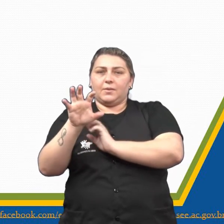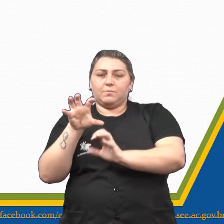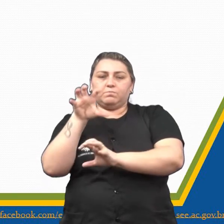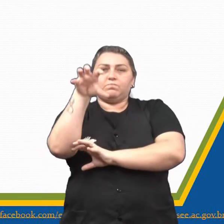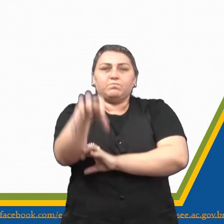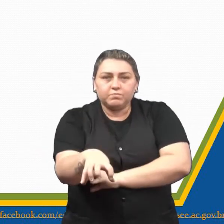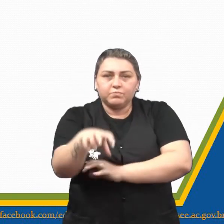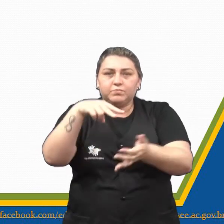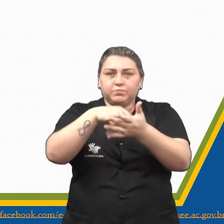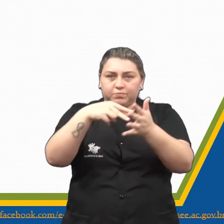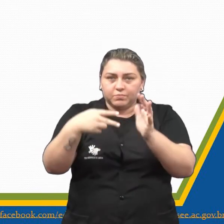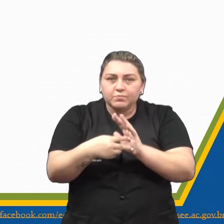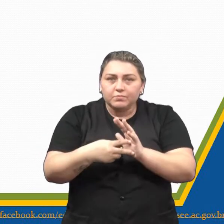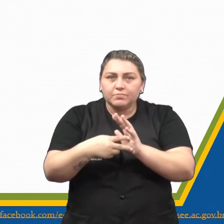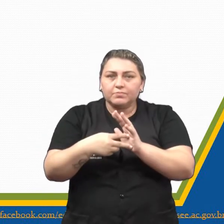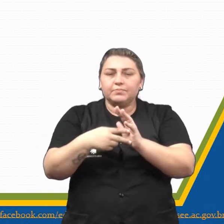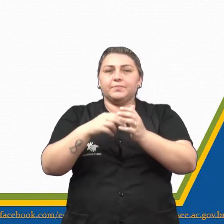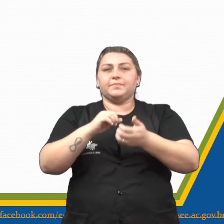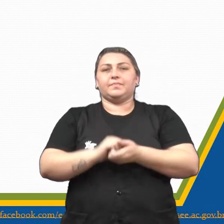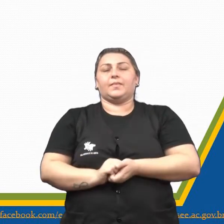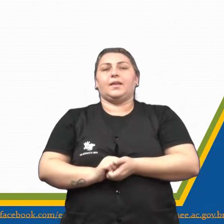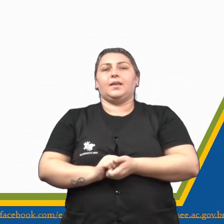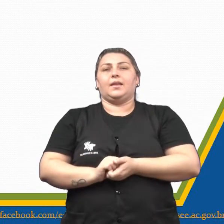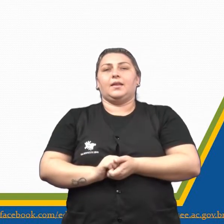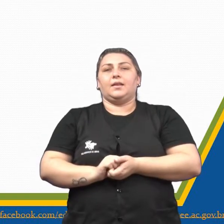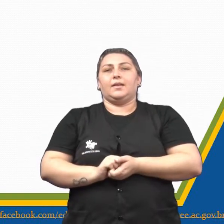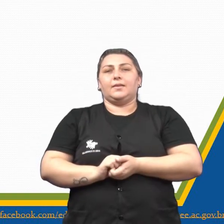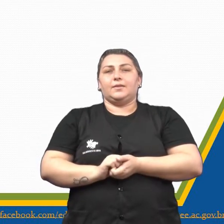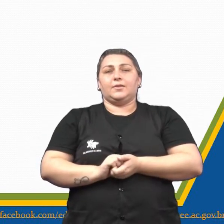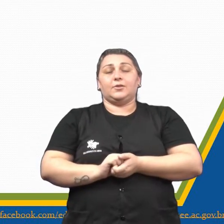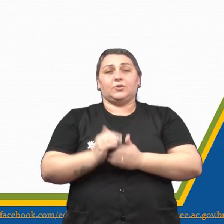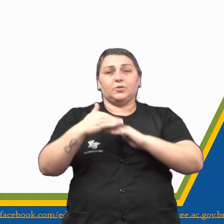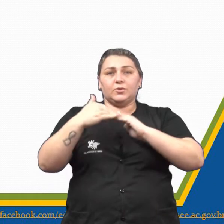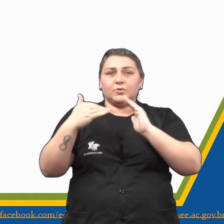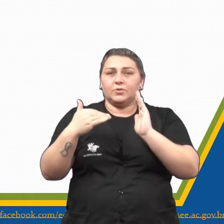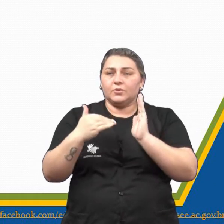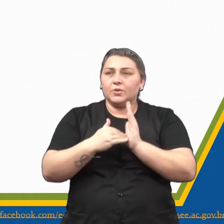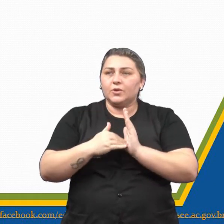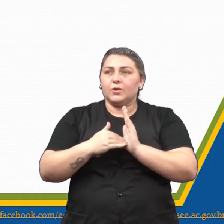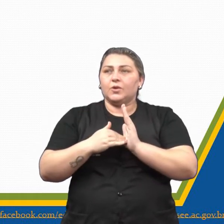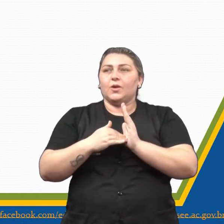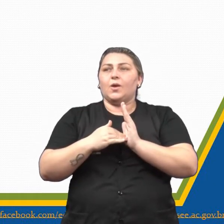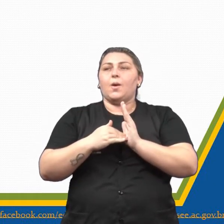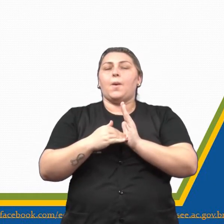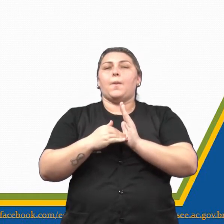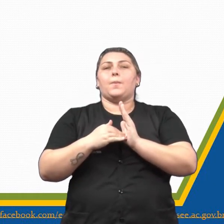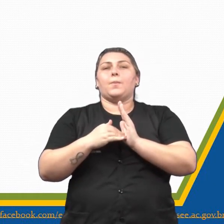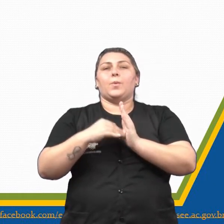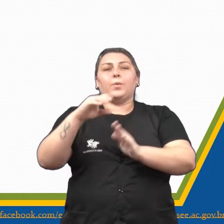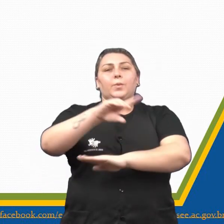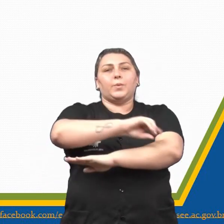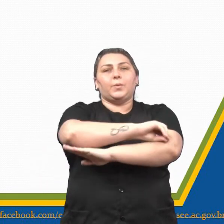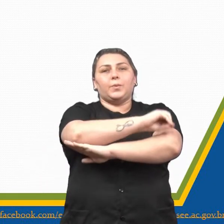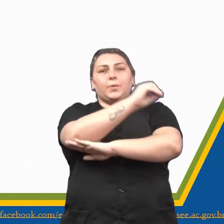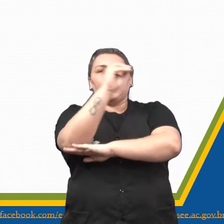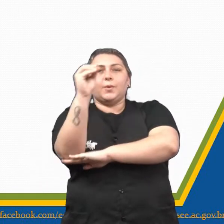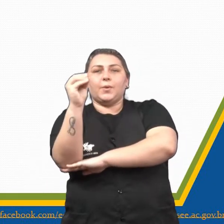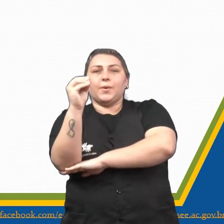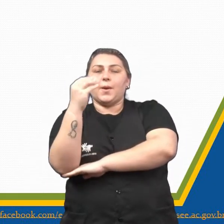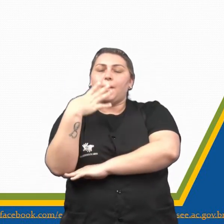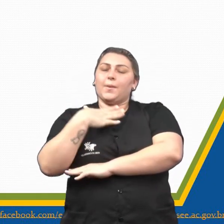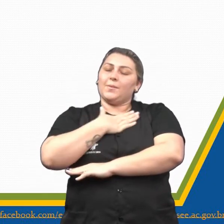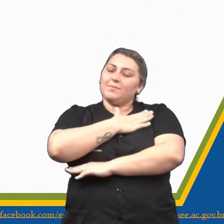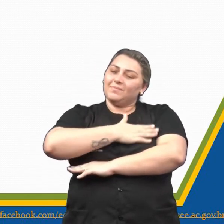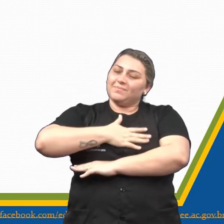sim? O significado é literal. Que o tirou ao suelo. Todos passamos um dia muito gostoso. Então, quer dizer aí o quê?